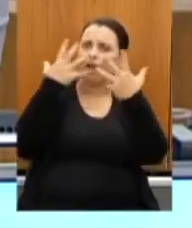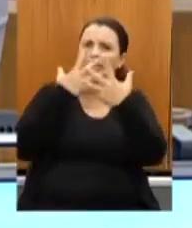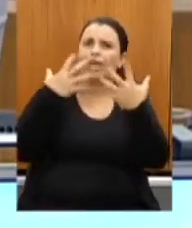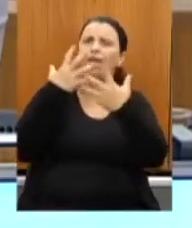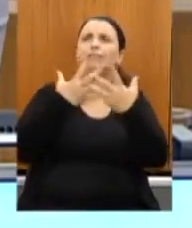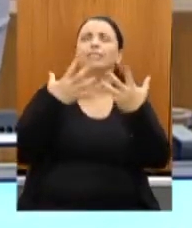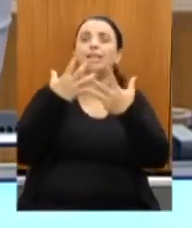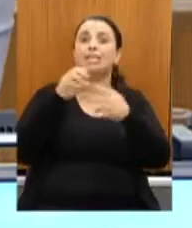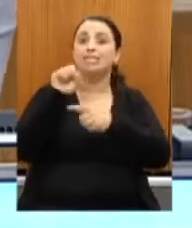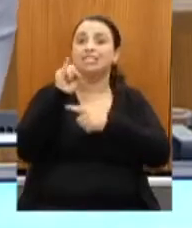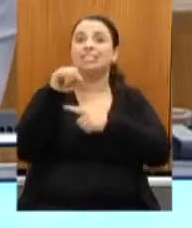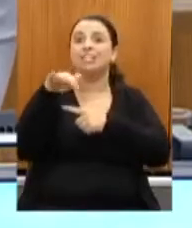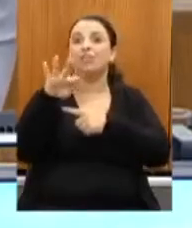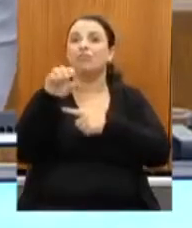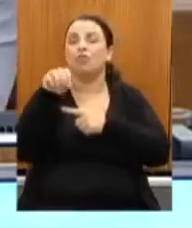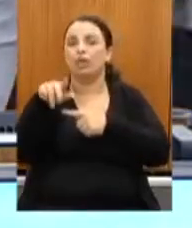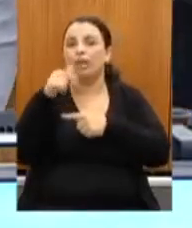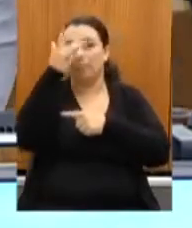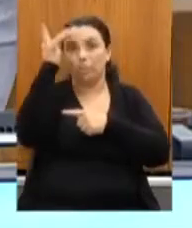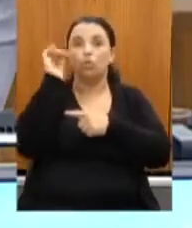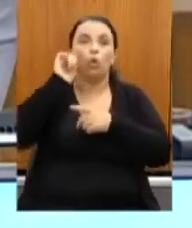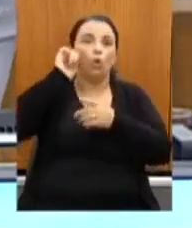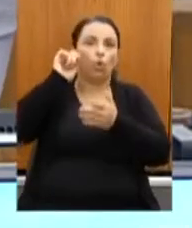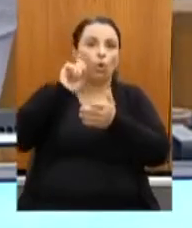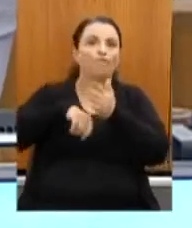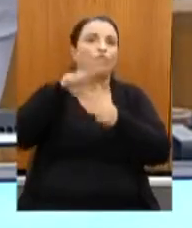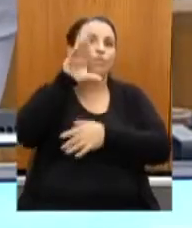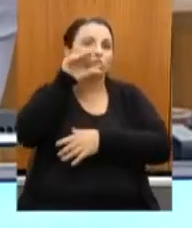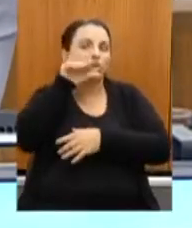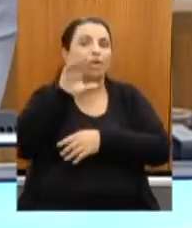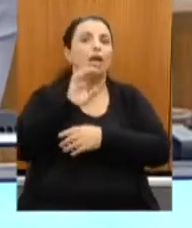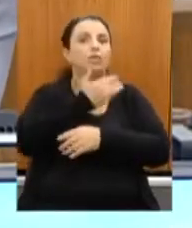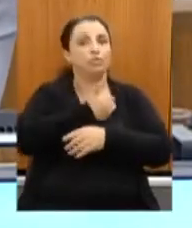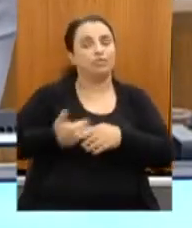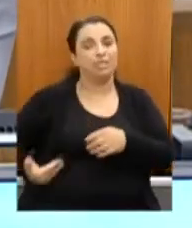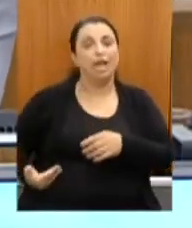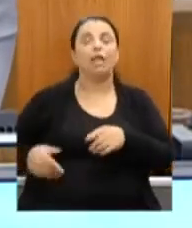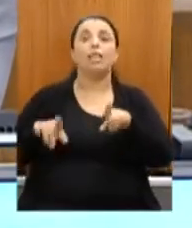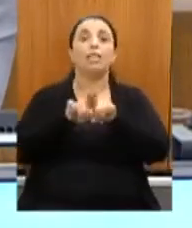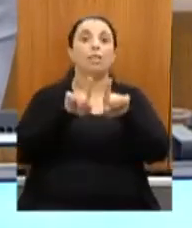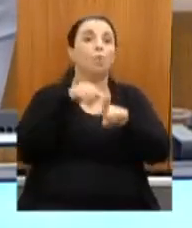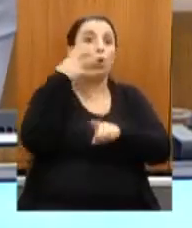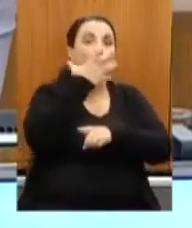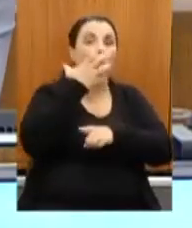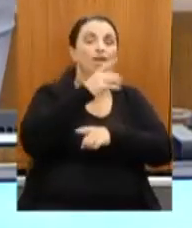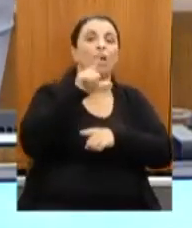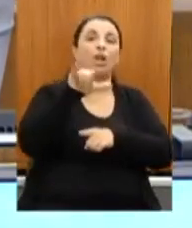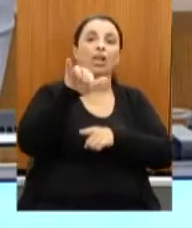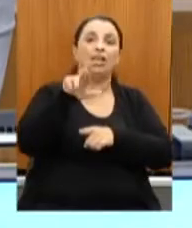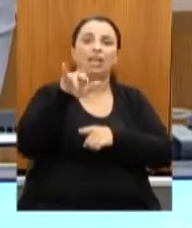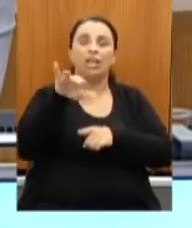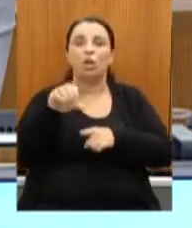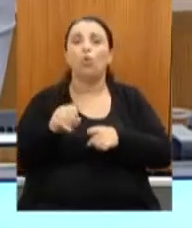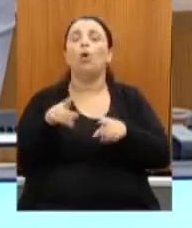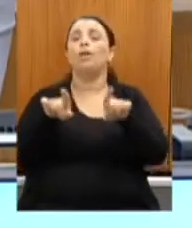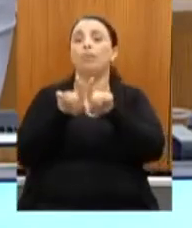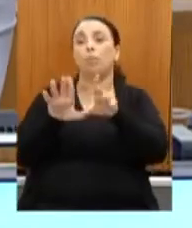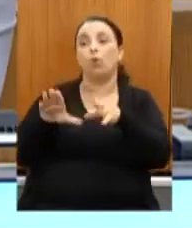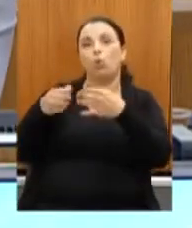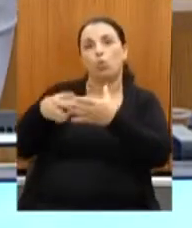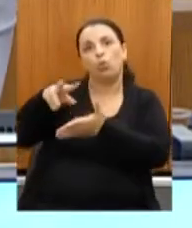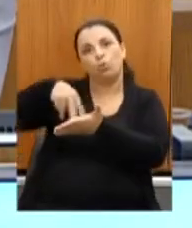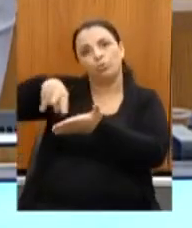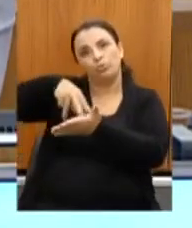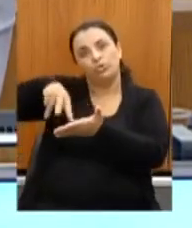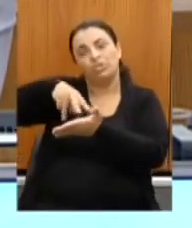contratados pelo Estado. a Orquestra Sinfônica, o Coral Lírico de Minas Gerais, a Companhia de Dança continuaram